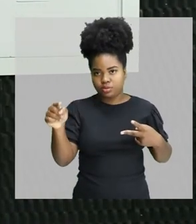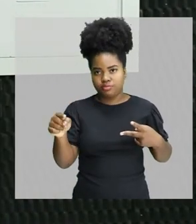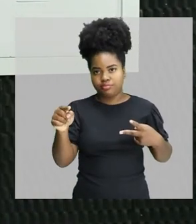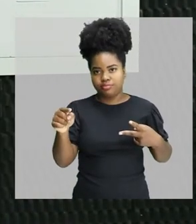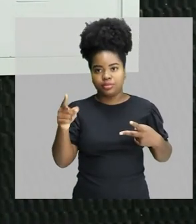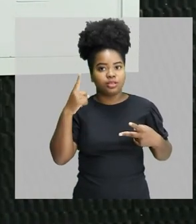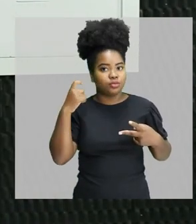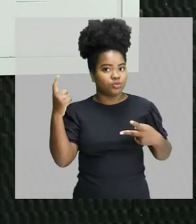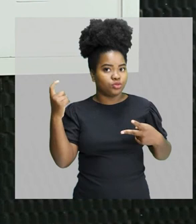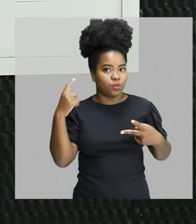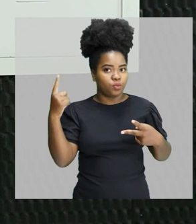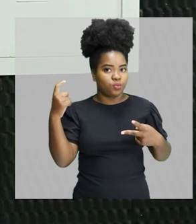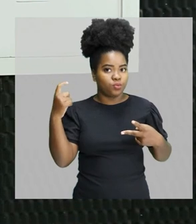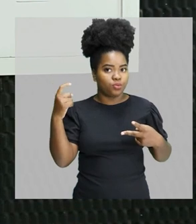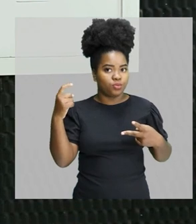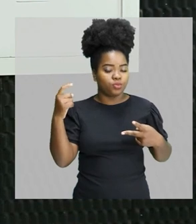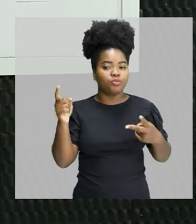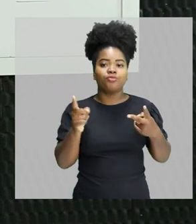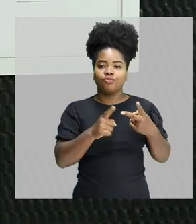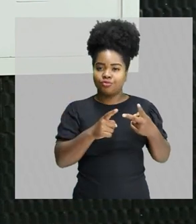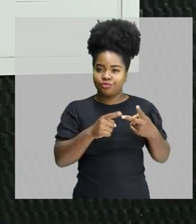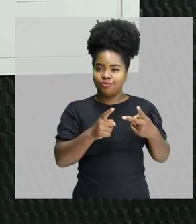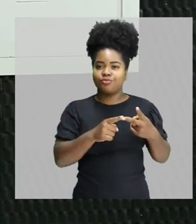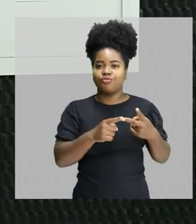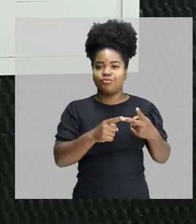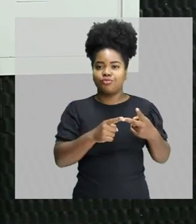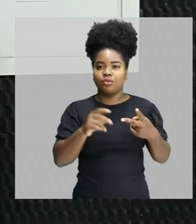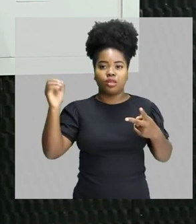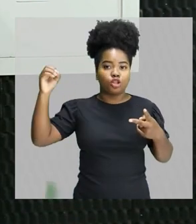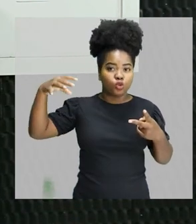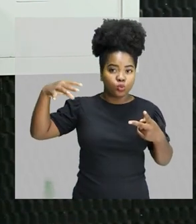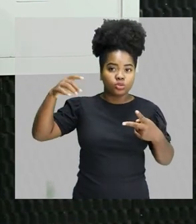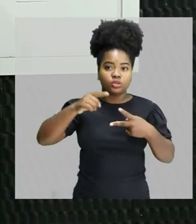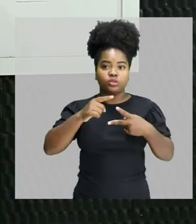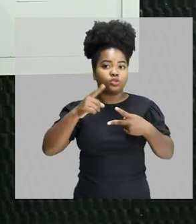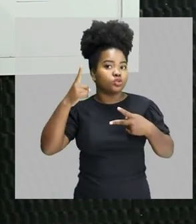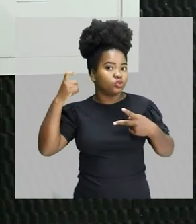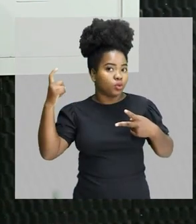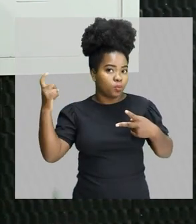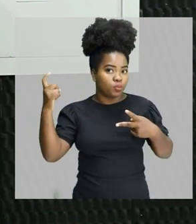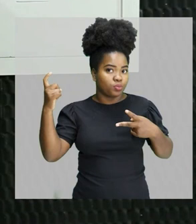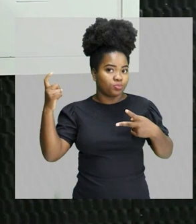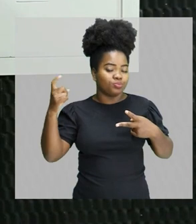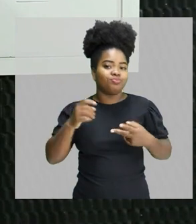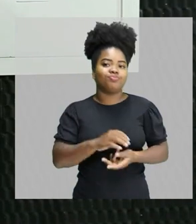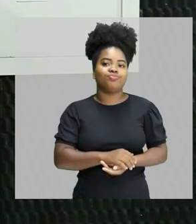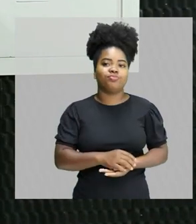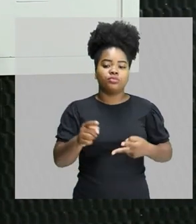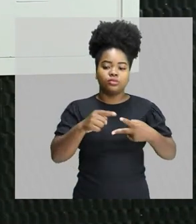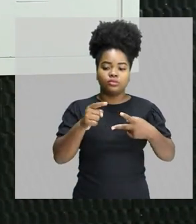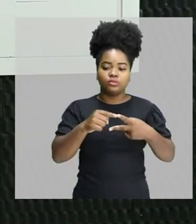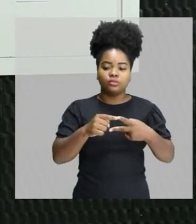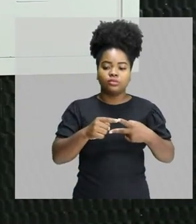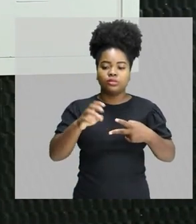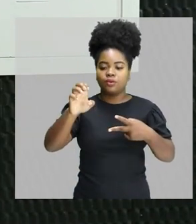trovão é o som. A natureza da onda do relâmpago é a luz. Onda mecânica é a onda eletromagnética. Ok?